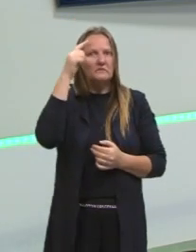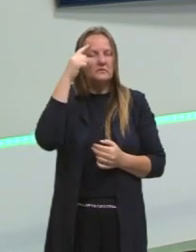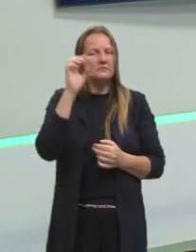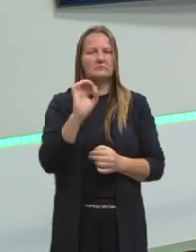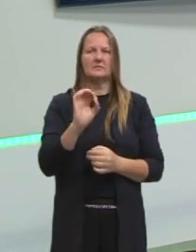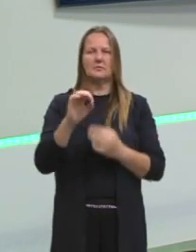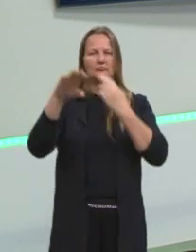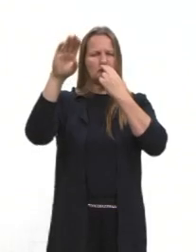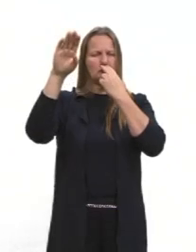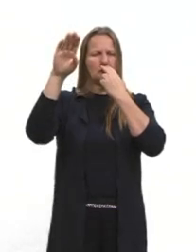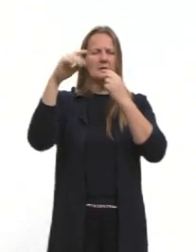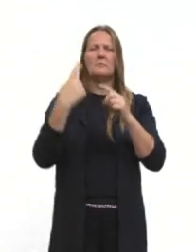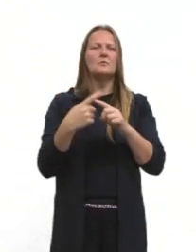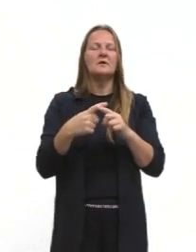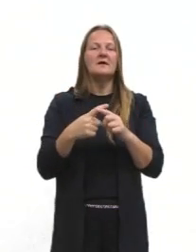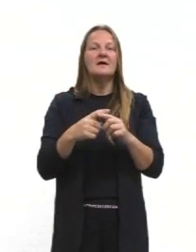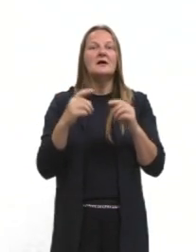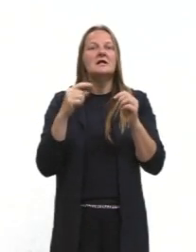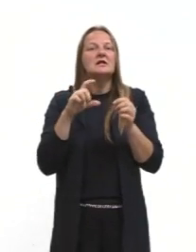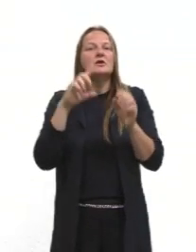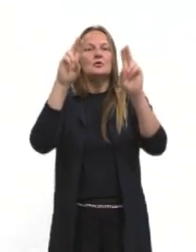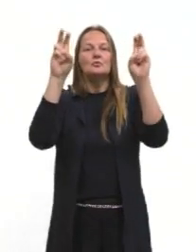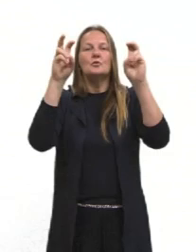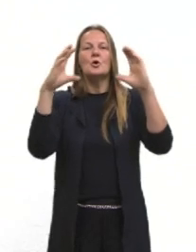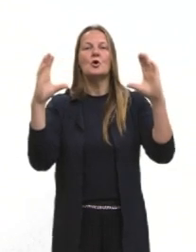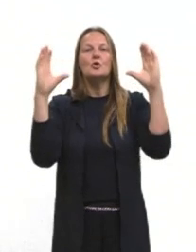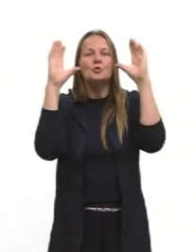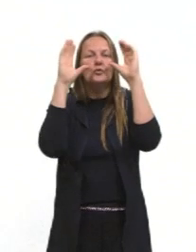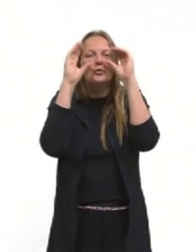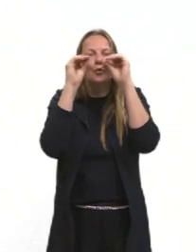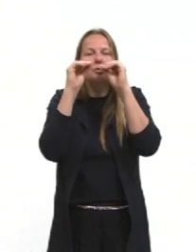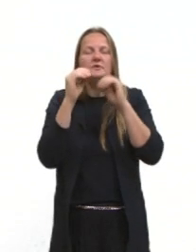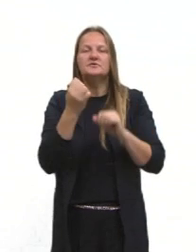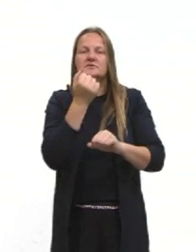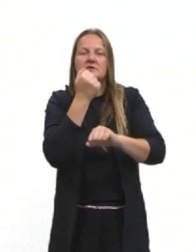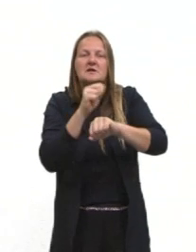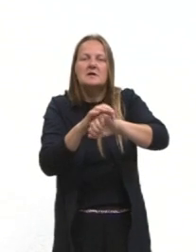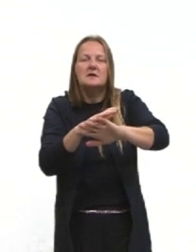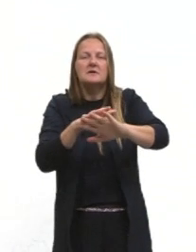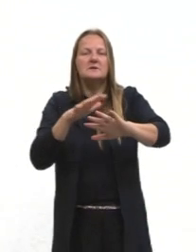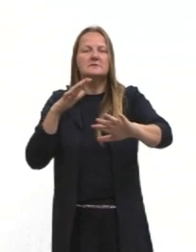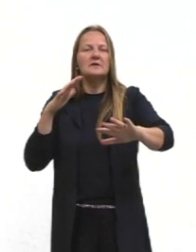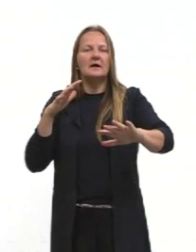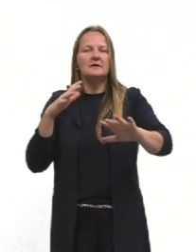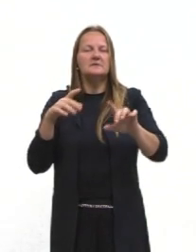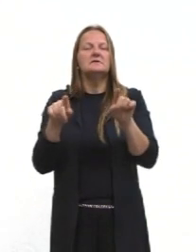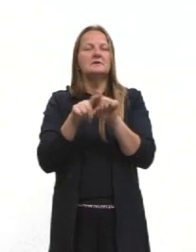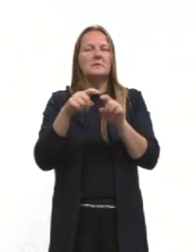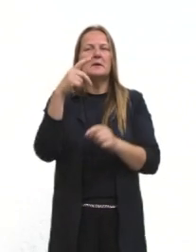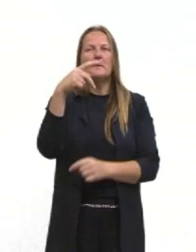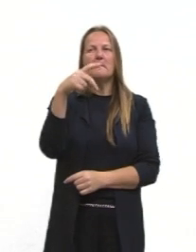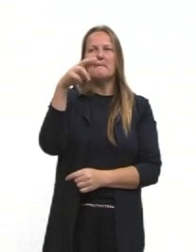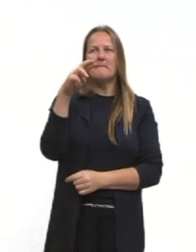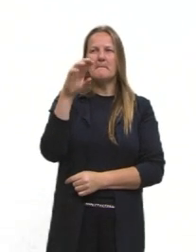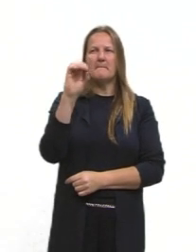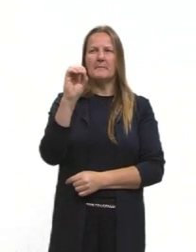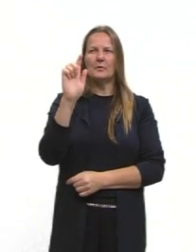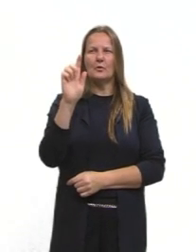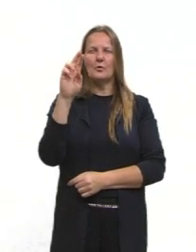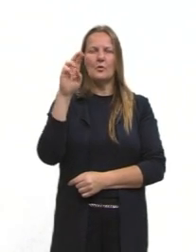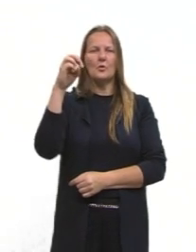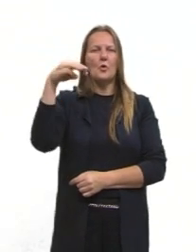E por que a noite dos cristais e os pogrons são um ótimo exemplo disso? Os pogrons eram uma espécie de